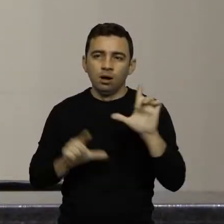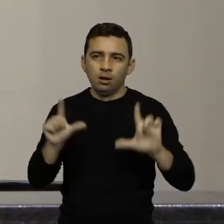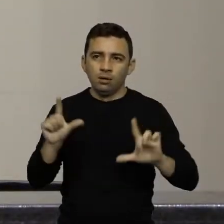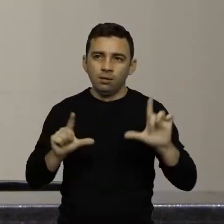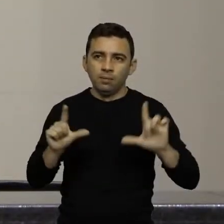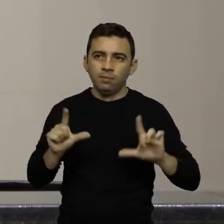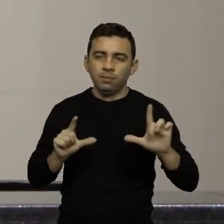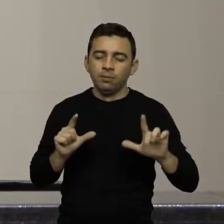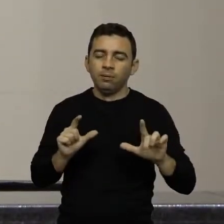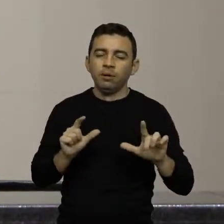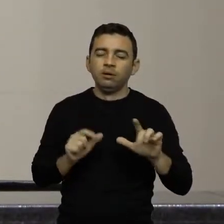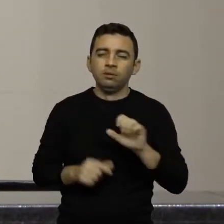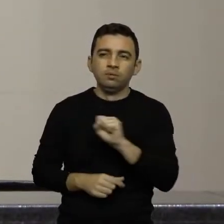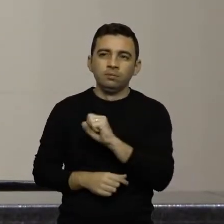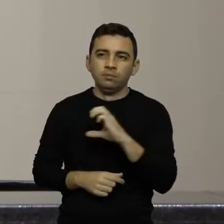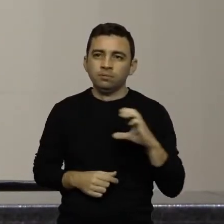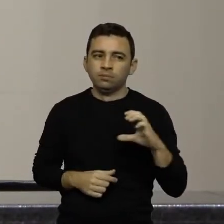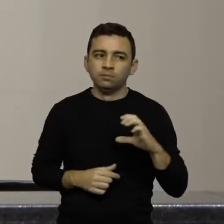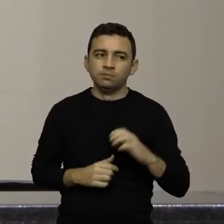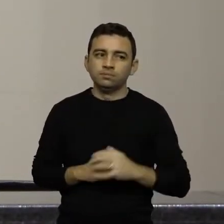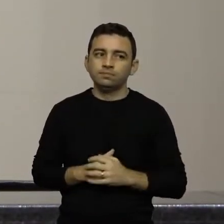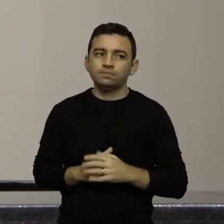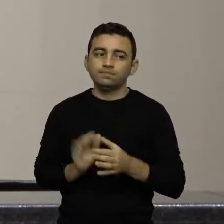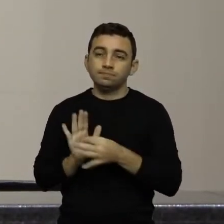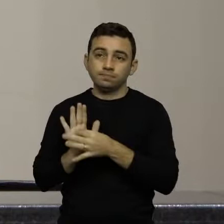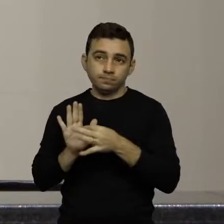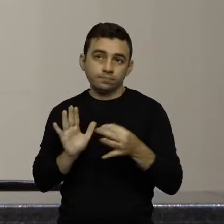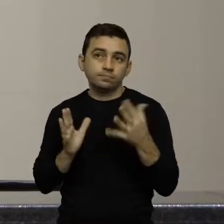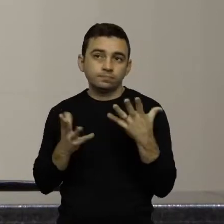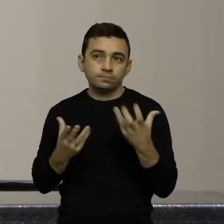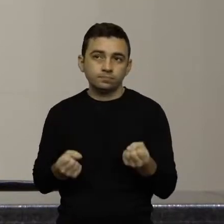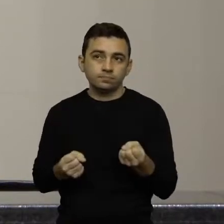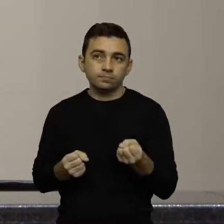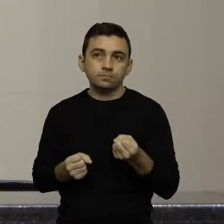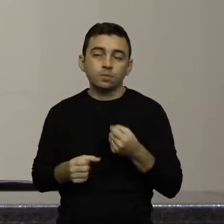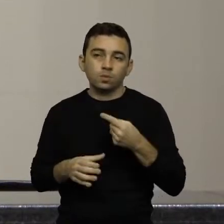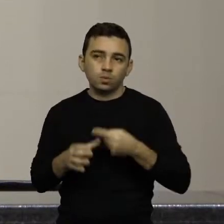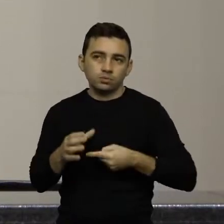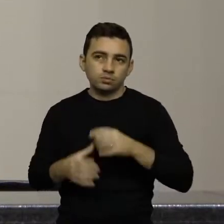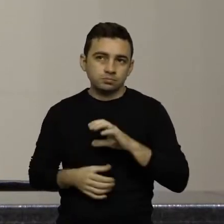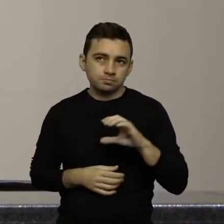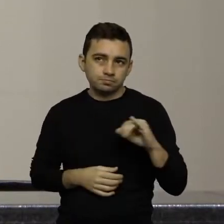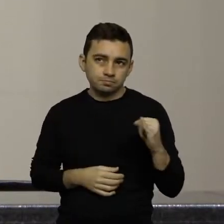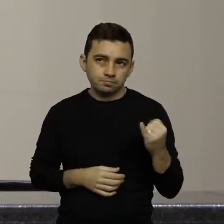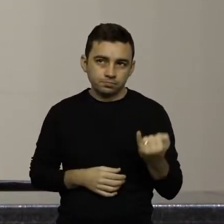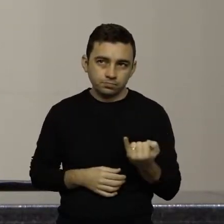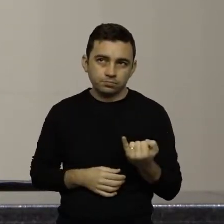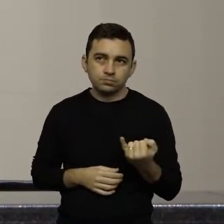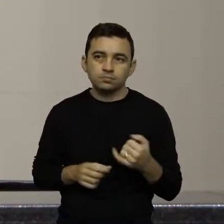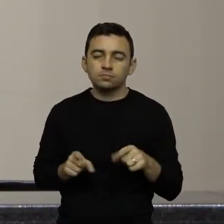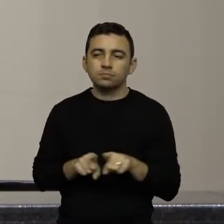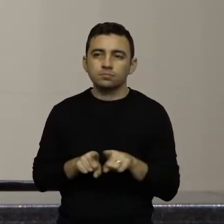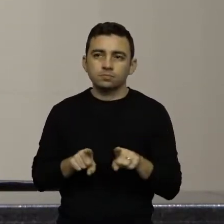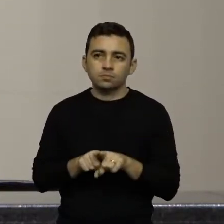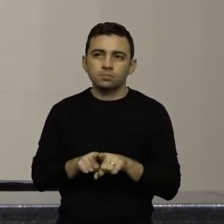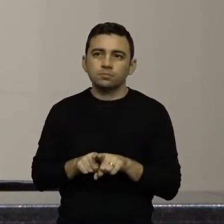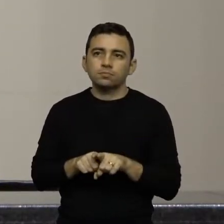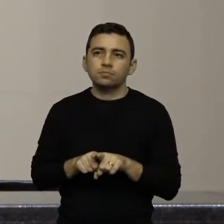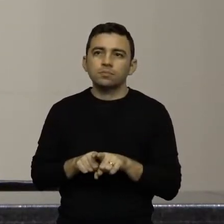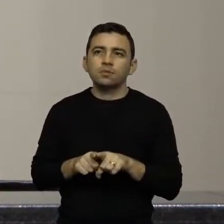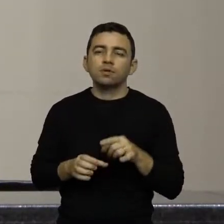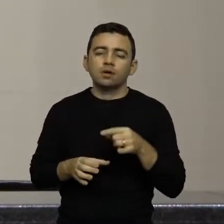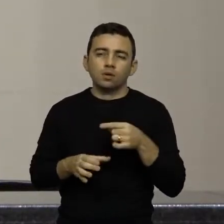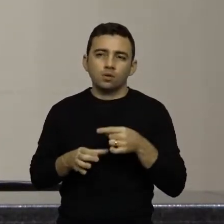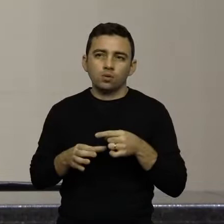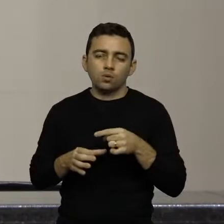Santa Catarina, parecer favorável da Comissão de Constituição e Justiça, da Comissão de Educação,